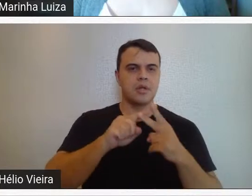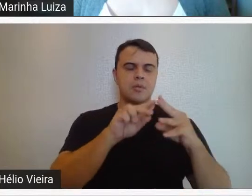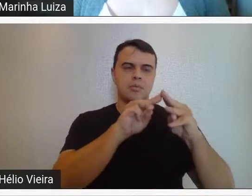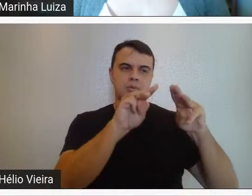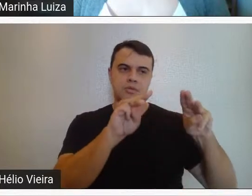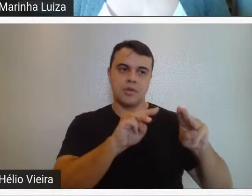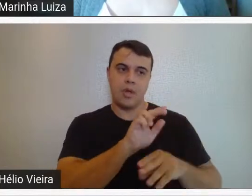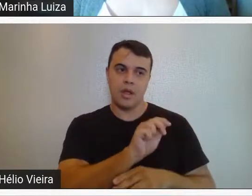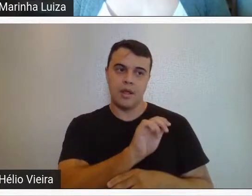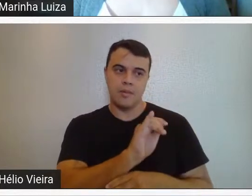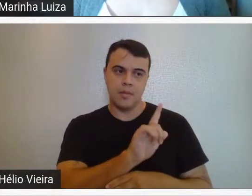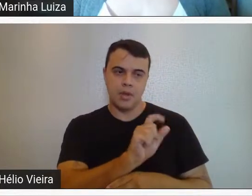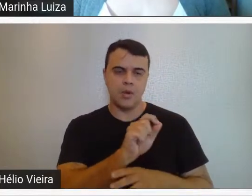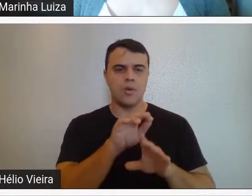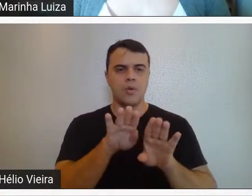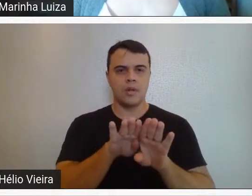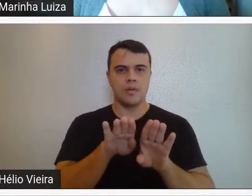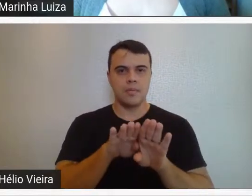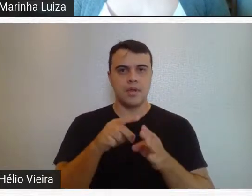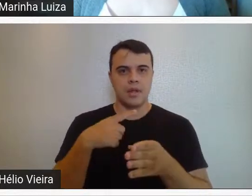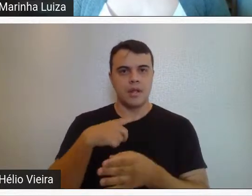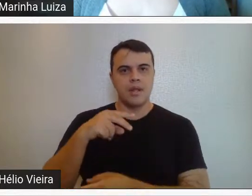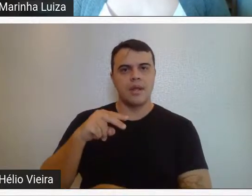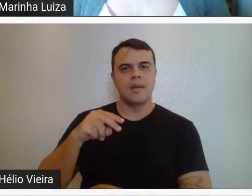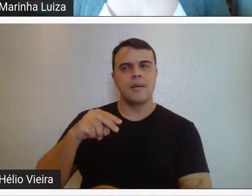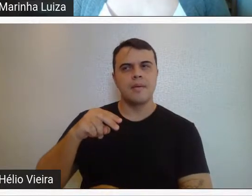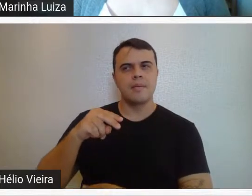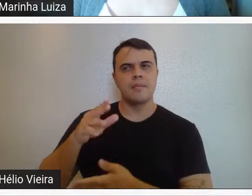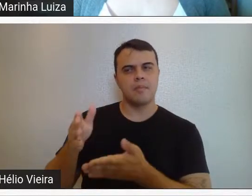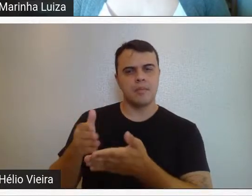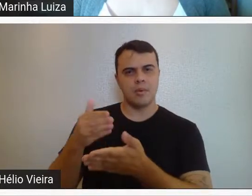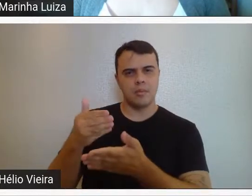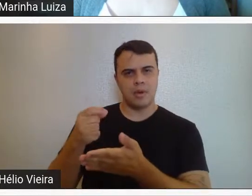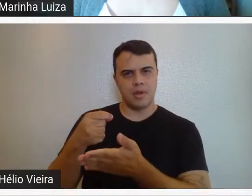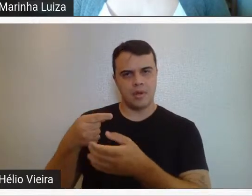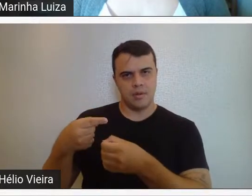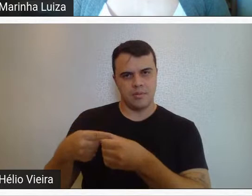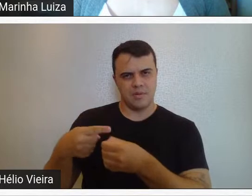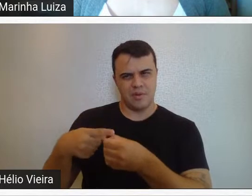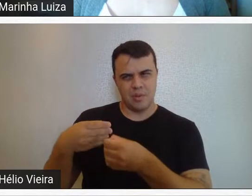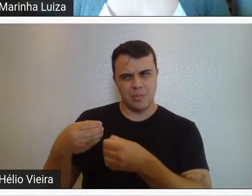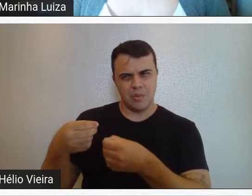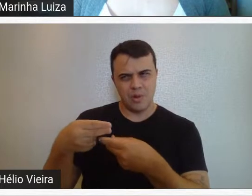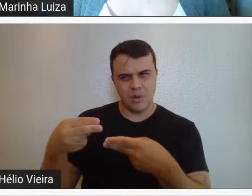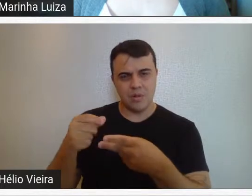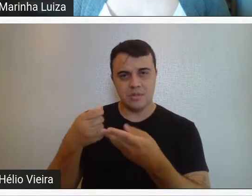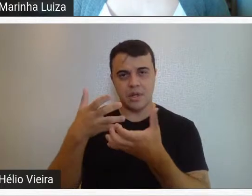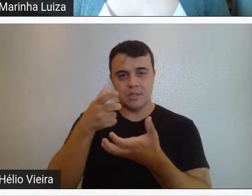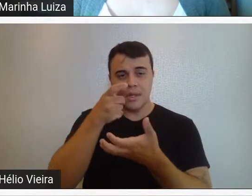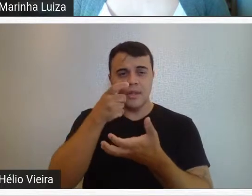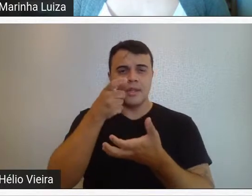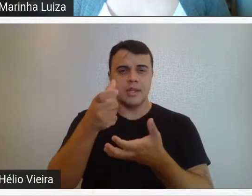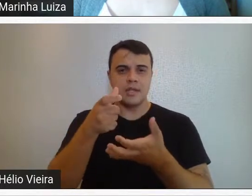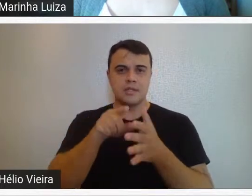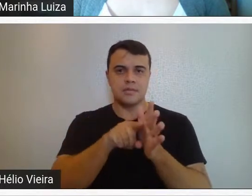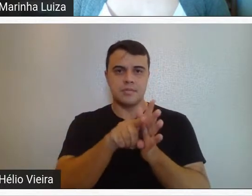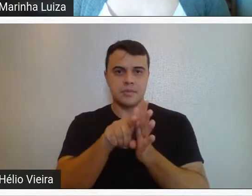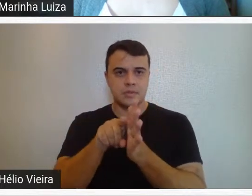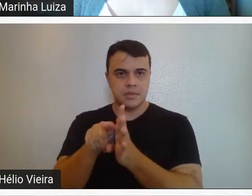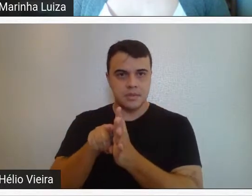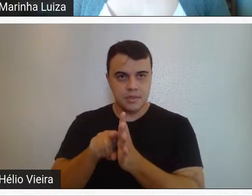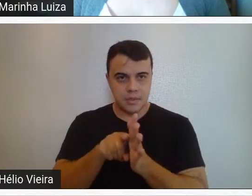Barreto. Na hemeroteca histórica da Biblioteca Pública, Luiz de Bessa, tem muita coisa, quem se interessa em pesquisar